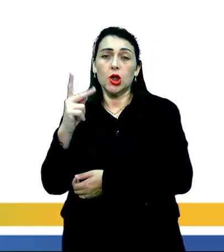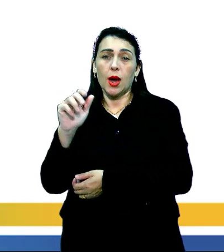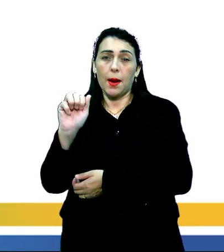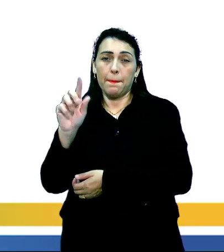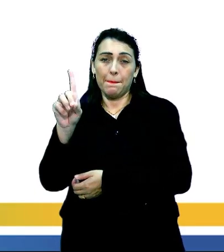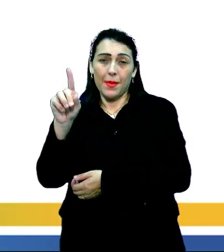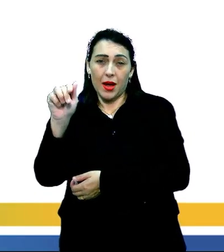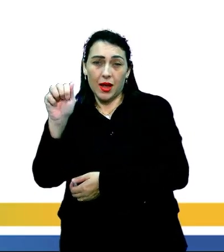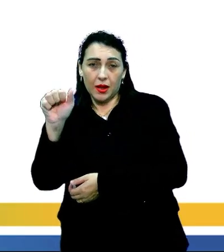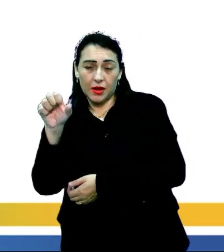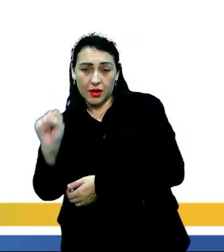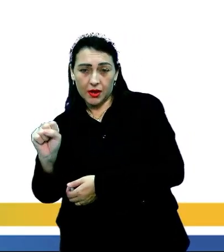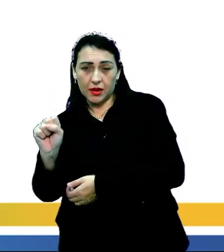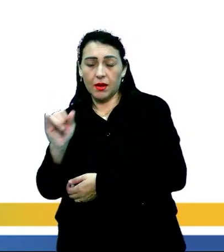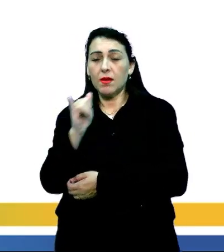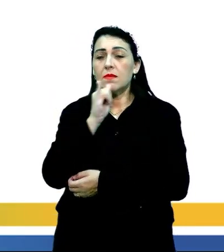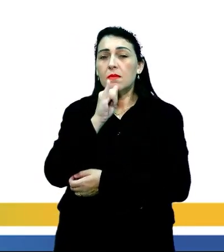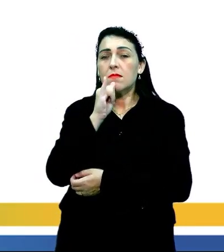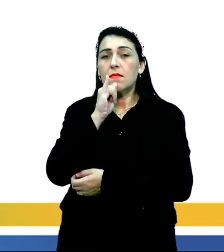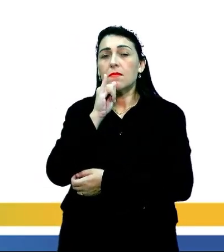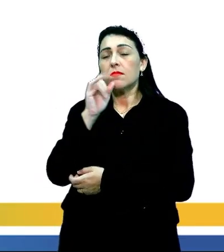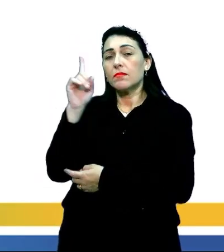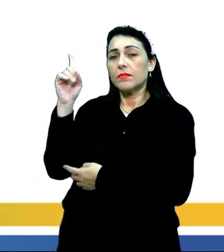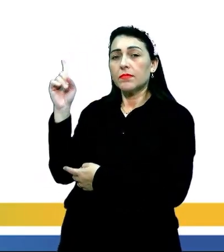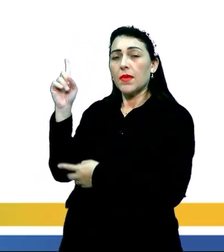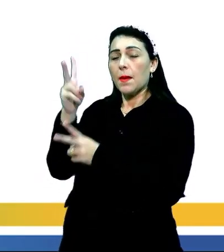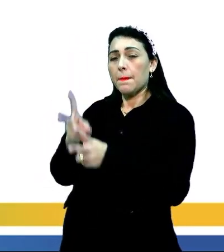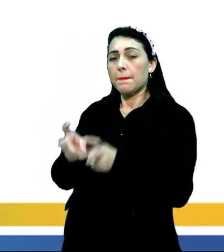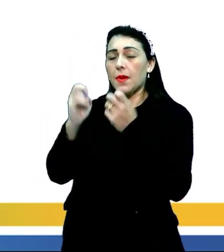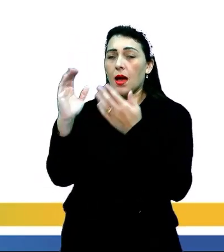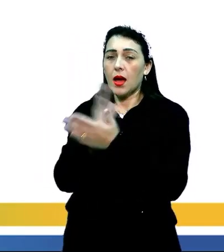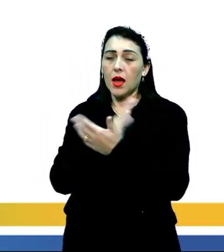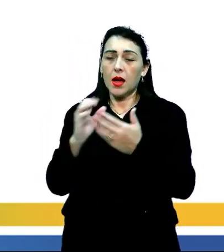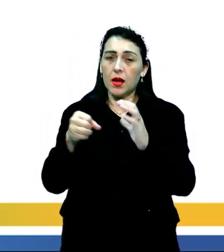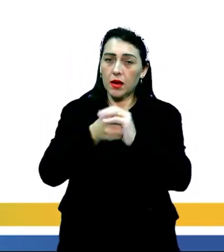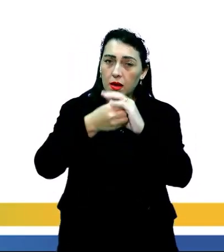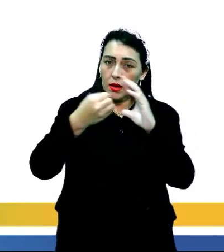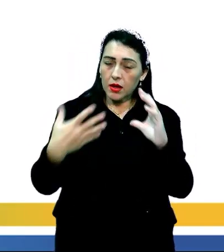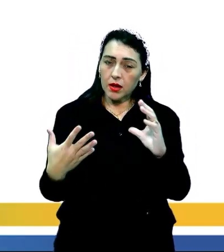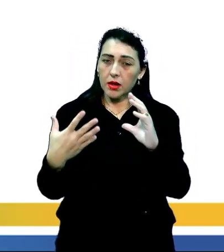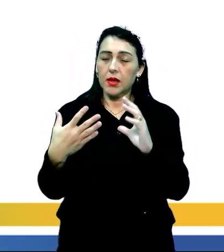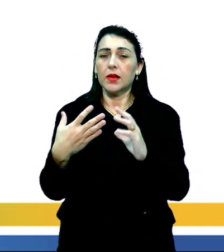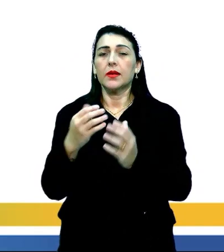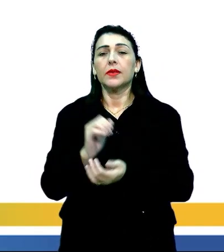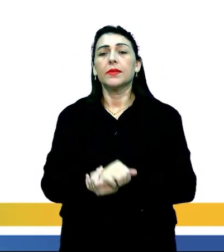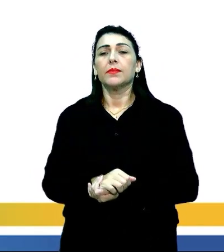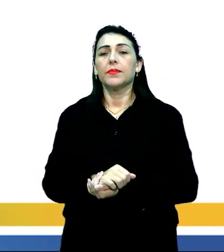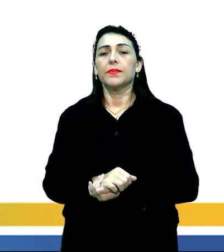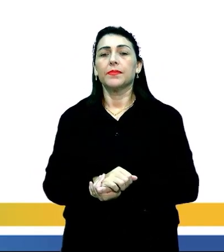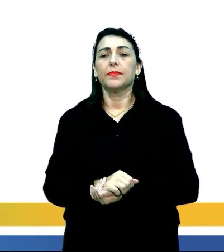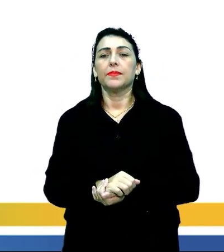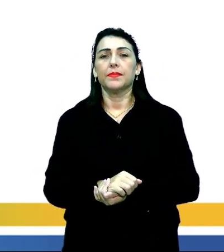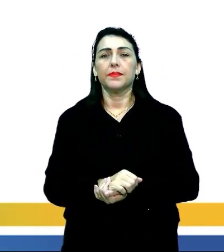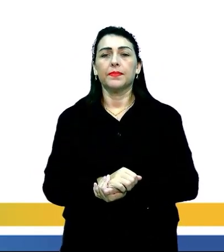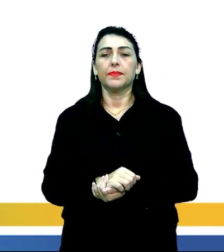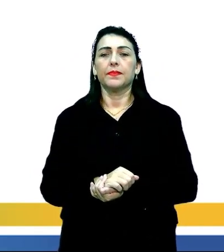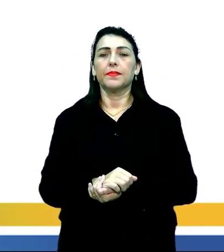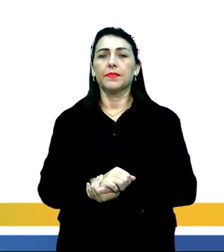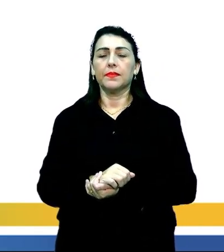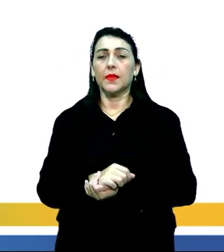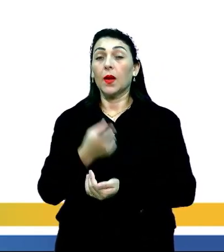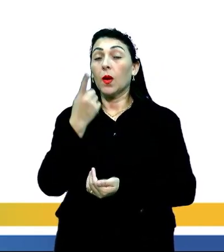e chapadões. Vamos observar algumas características desse domínio morfoclimático chamado Cerrado?